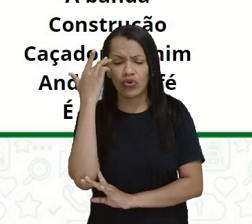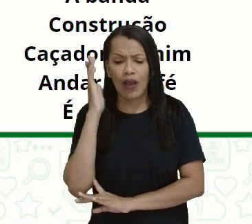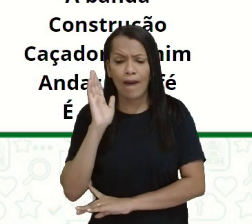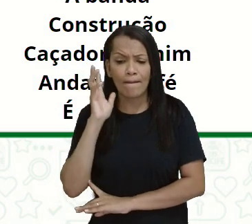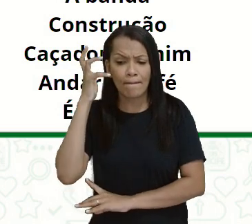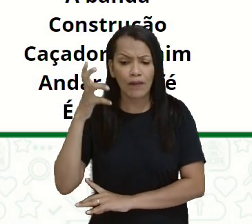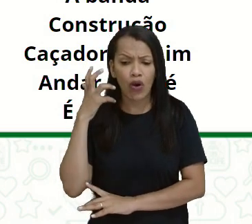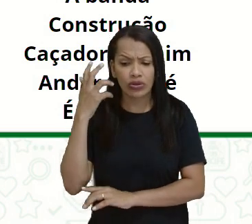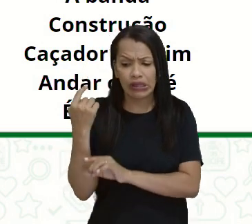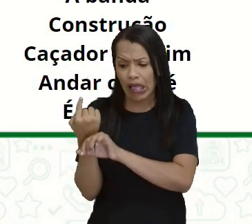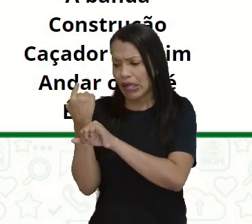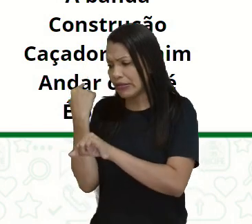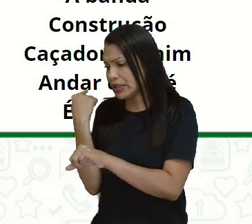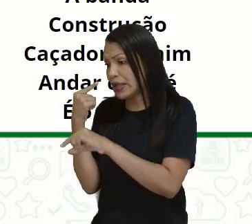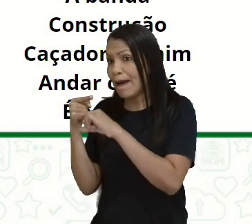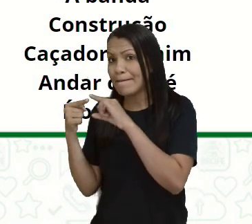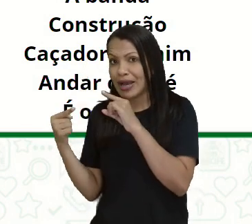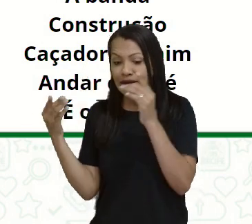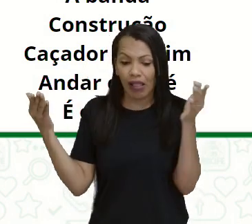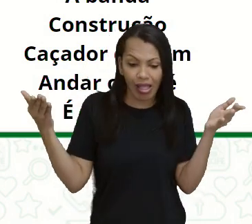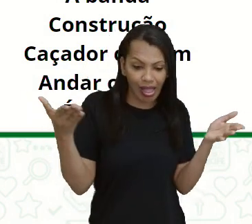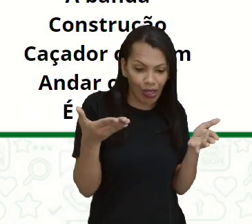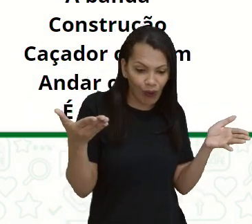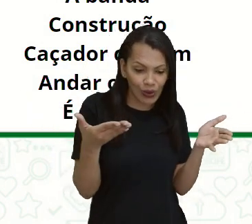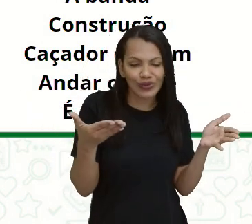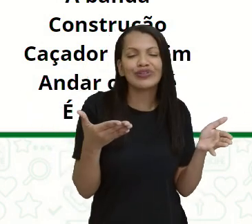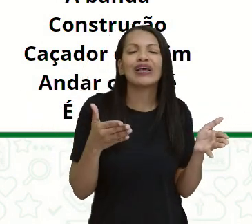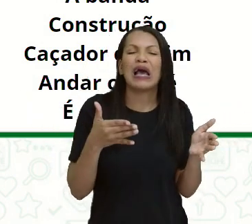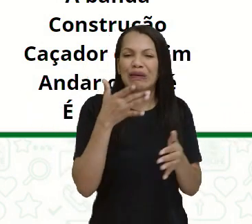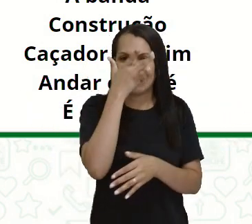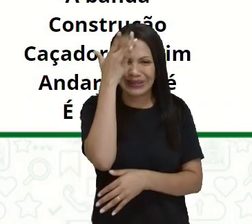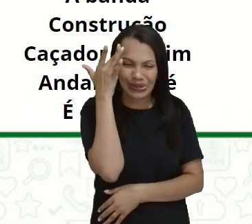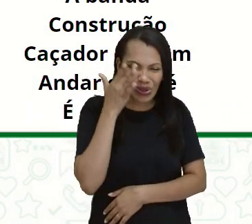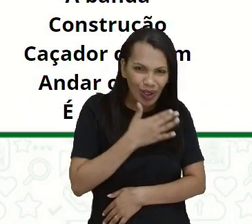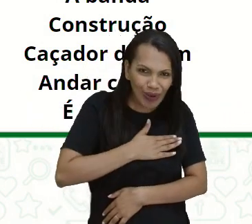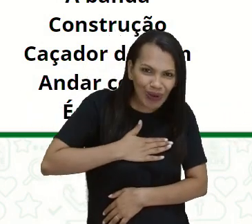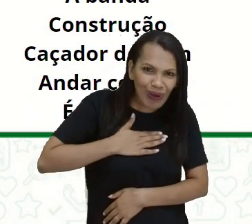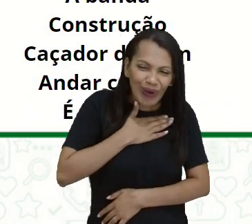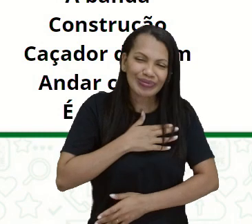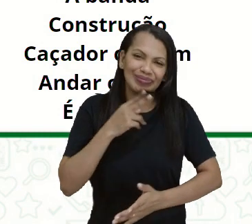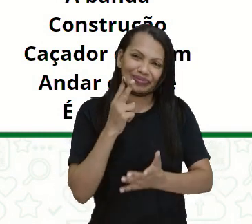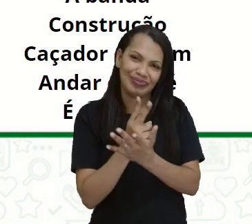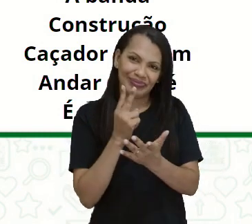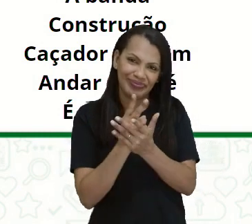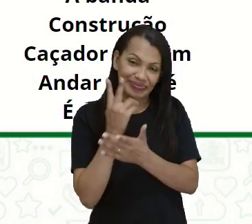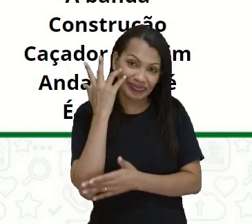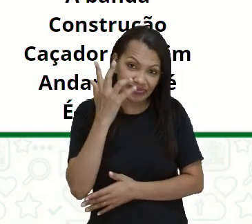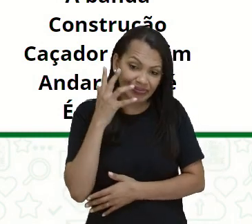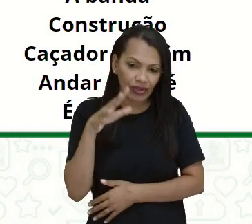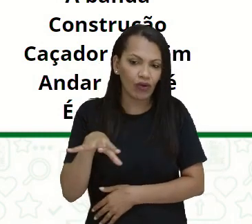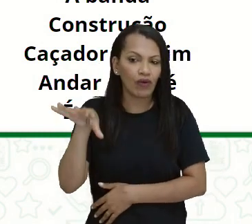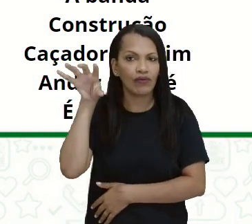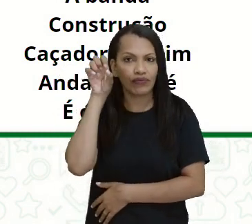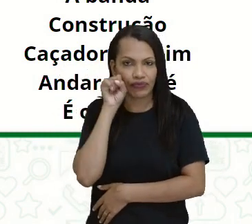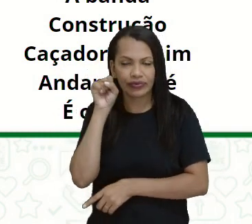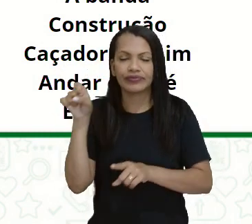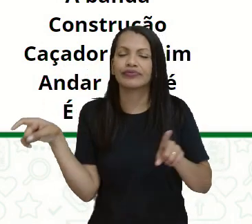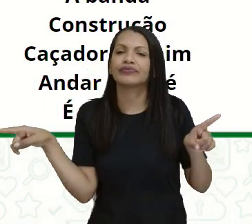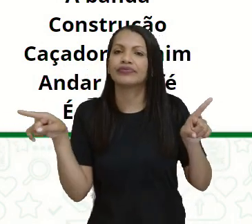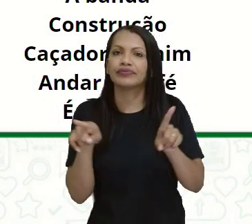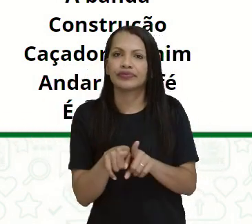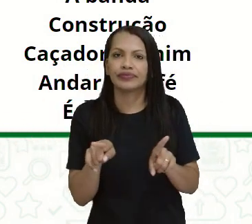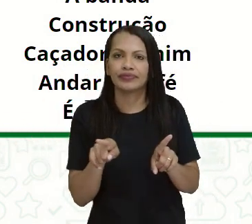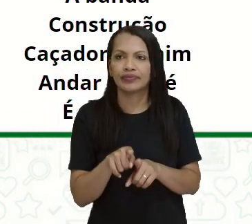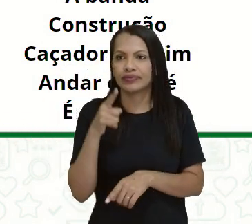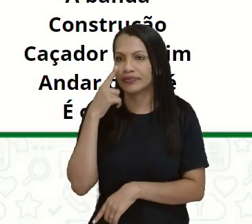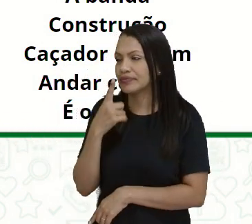gente gosta. E aí tem uma lista das músicas também consideradas clássicas da música popular brasileira, como Luar do Sertão,